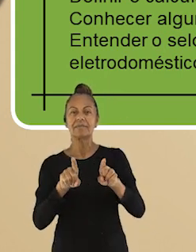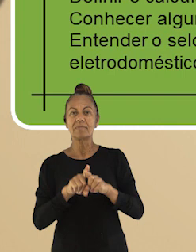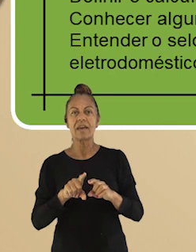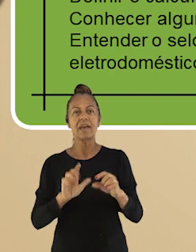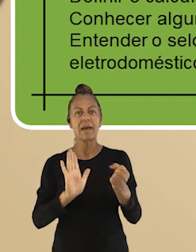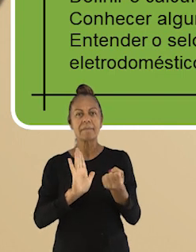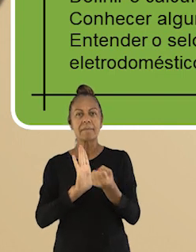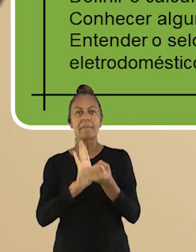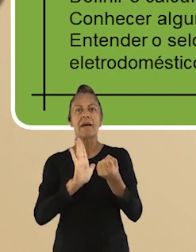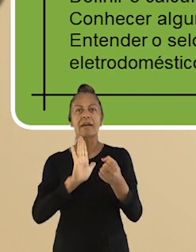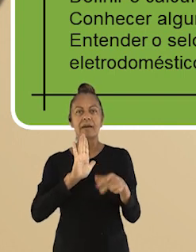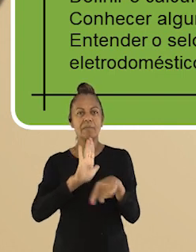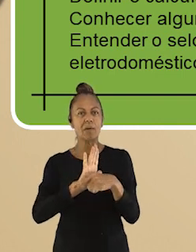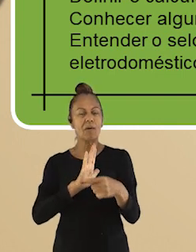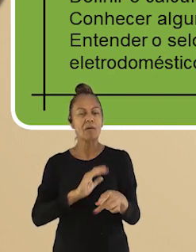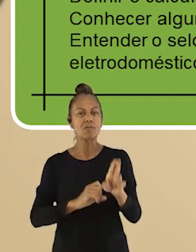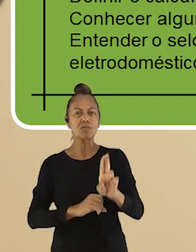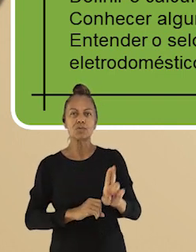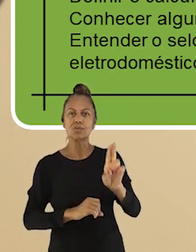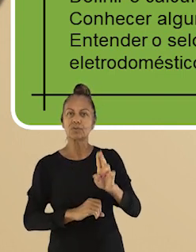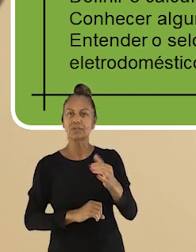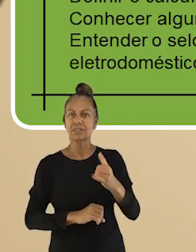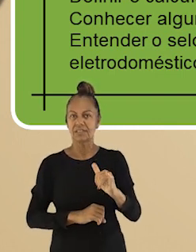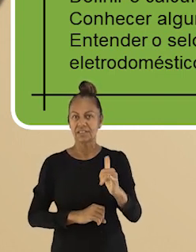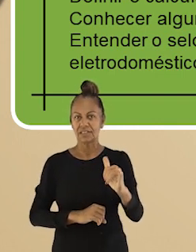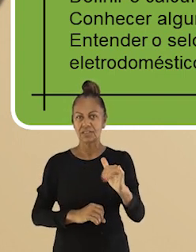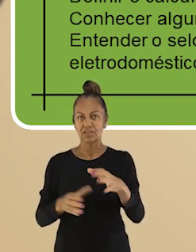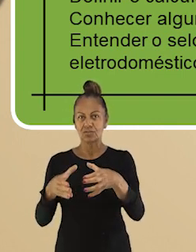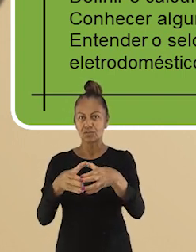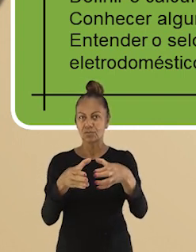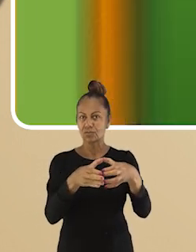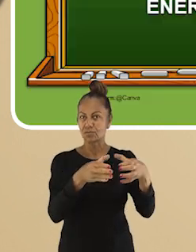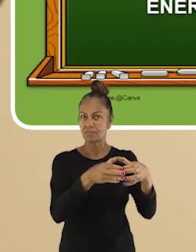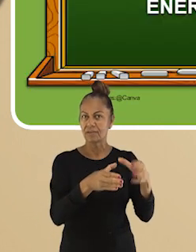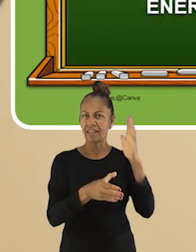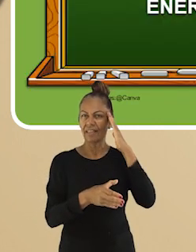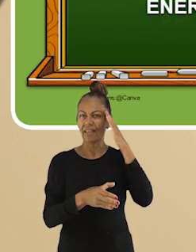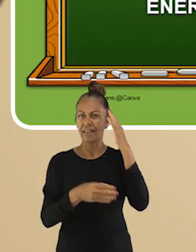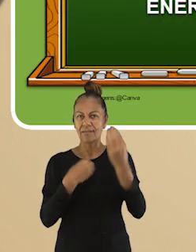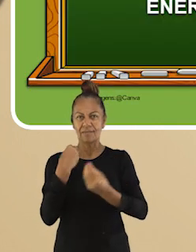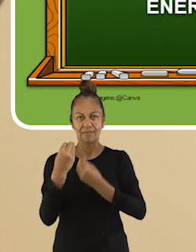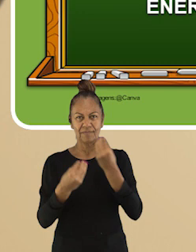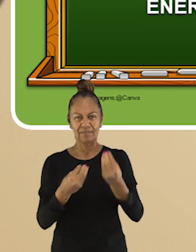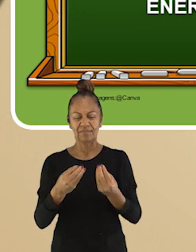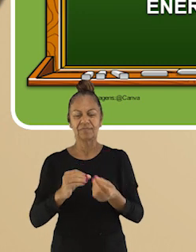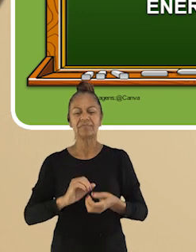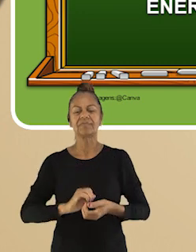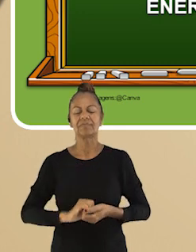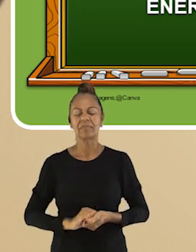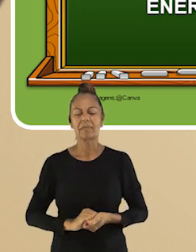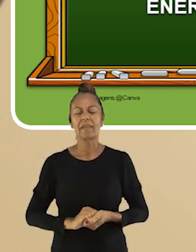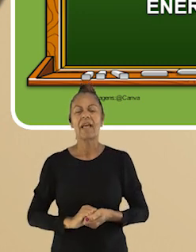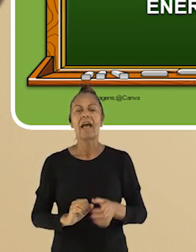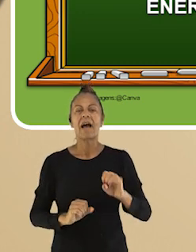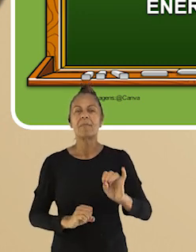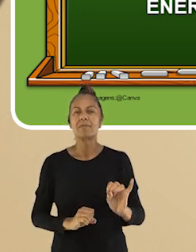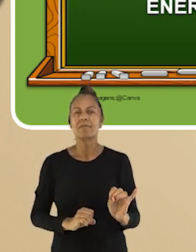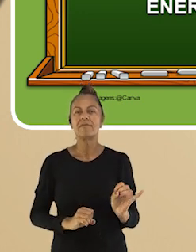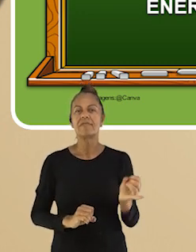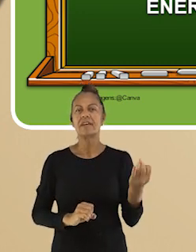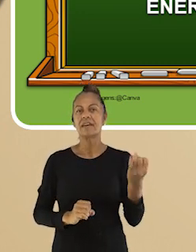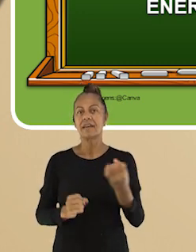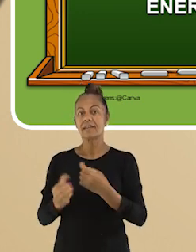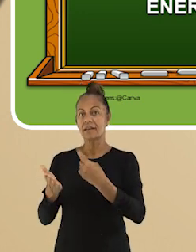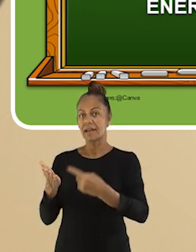consumo de energia dos eletrodomésticos. Aproveite e já pegue o seu material, caderno,